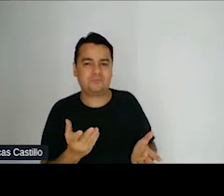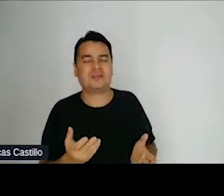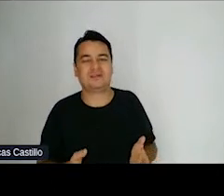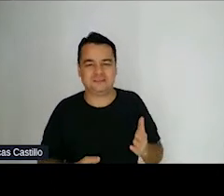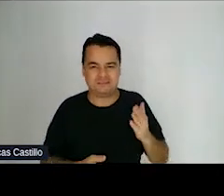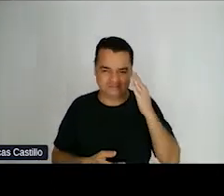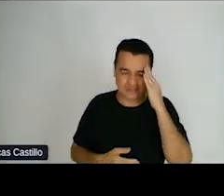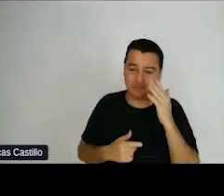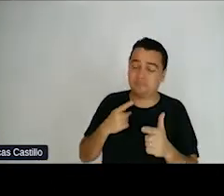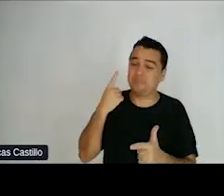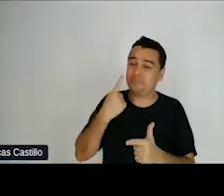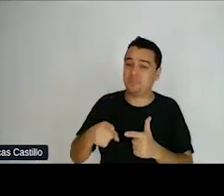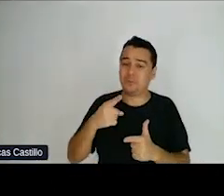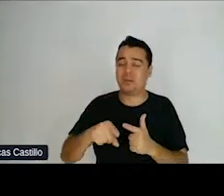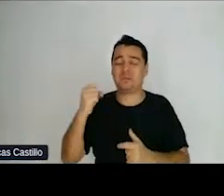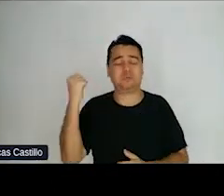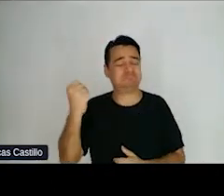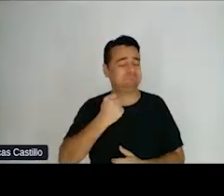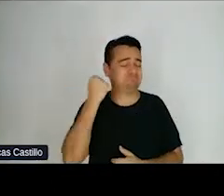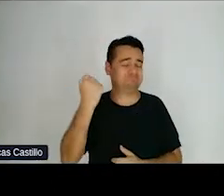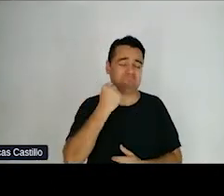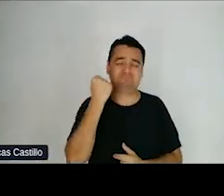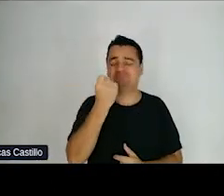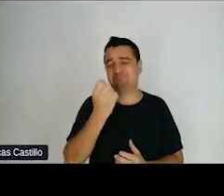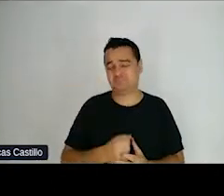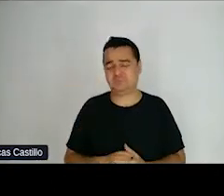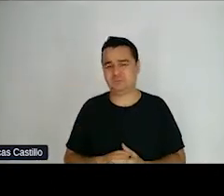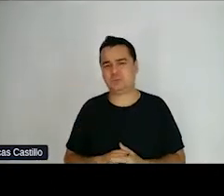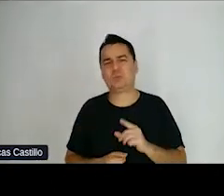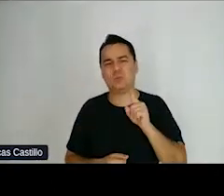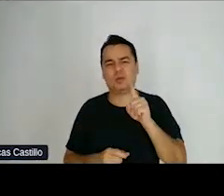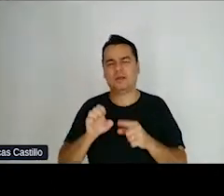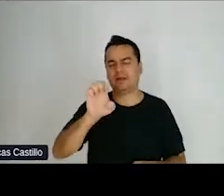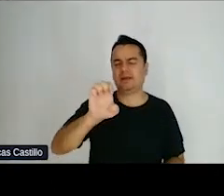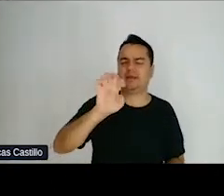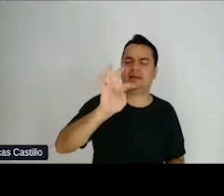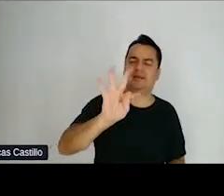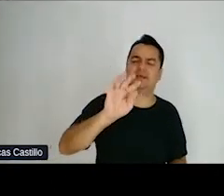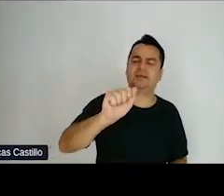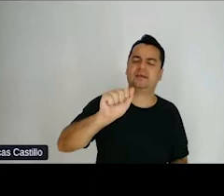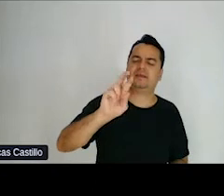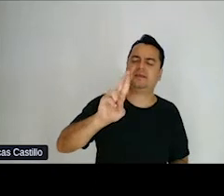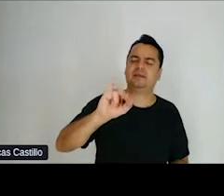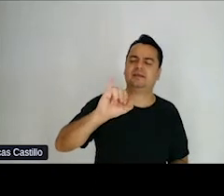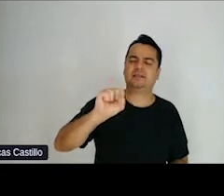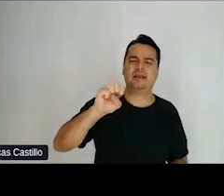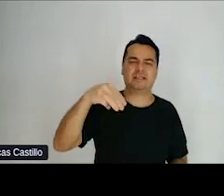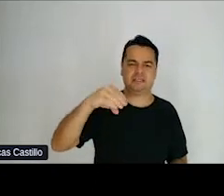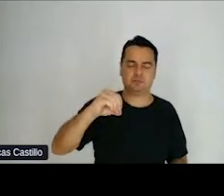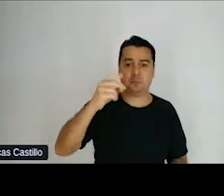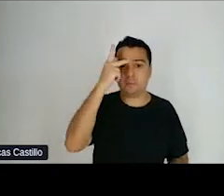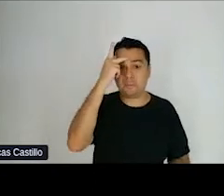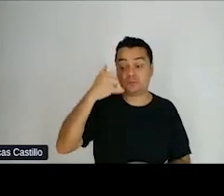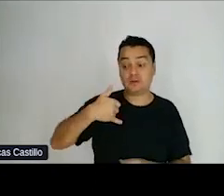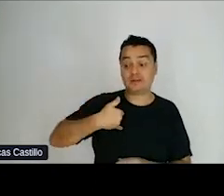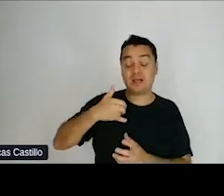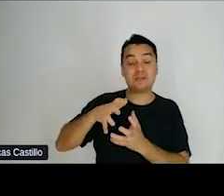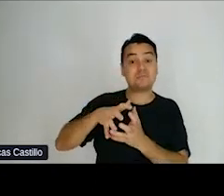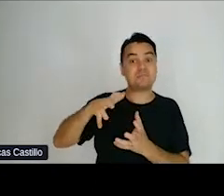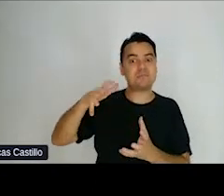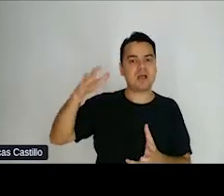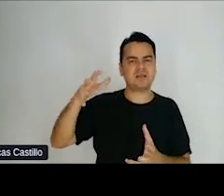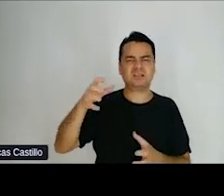também de etarismo, ou seja, pessoas que têm uma idade avançada, com 60 anos ou mais, e que